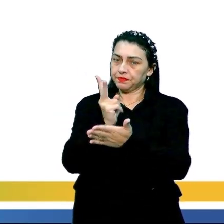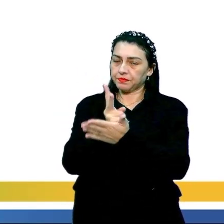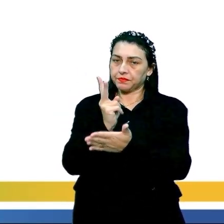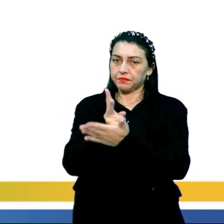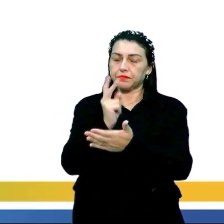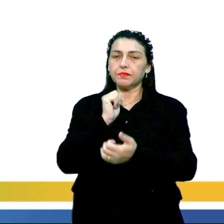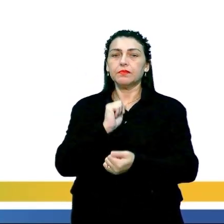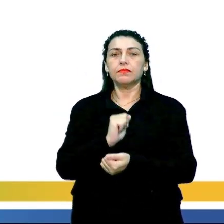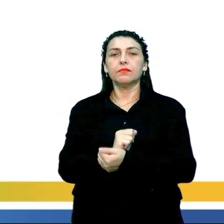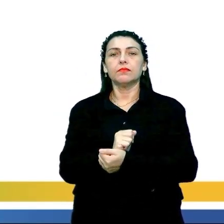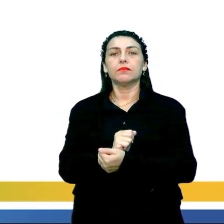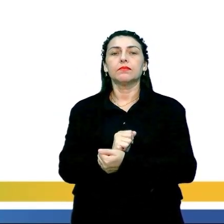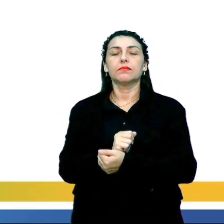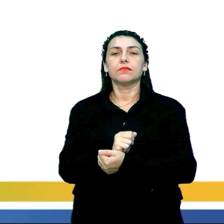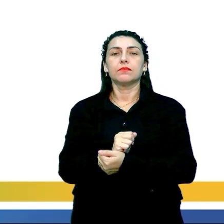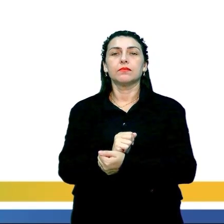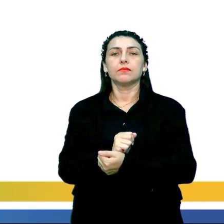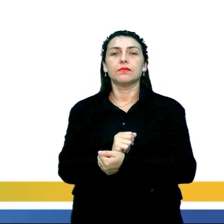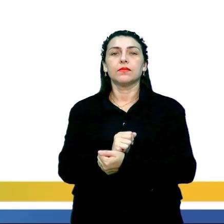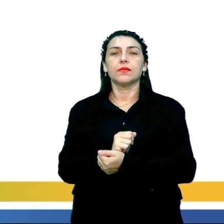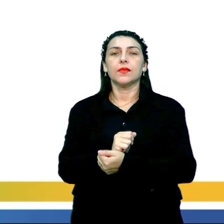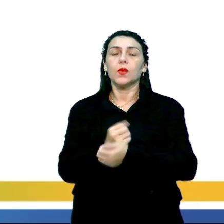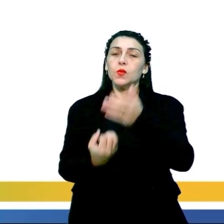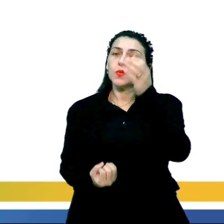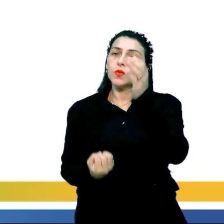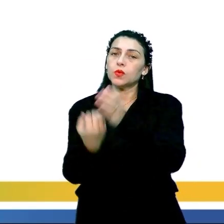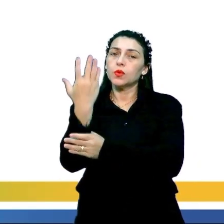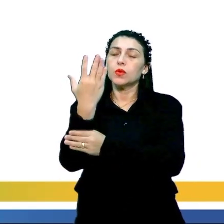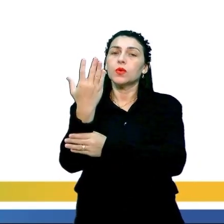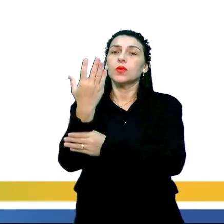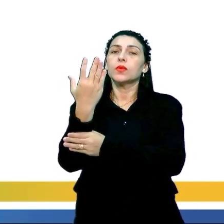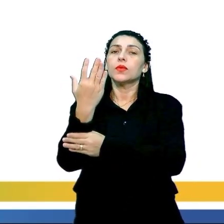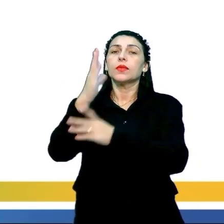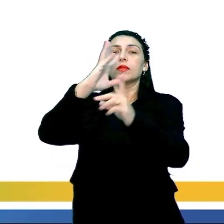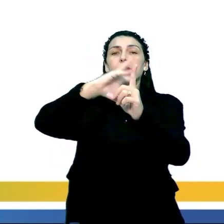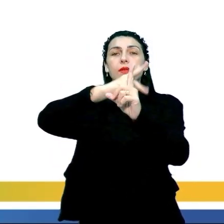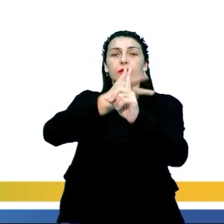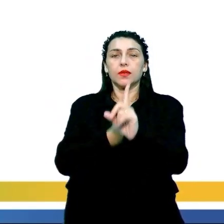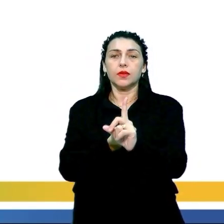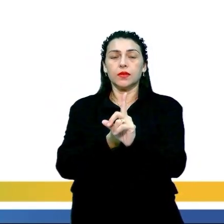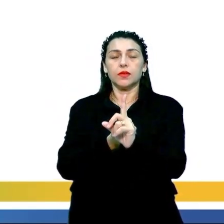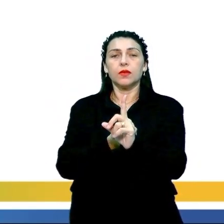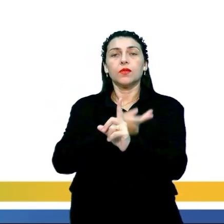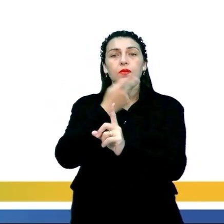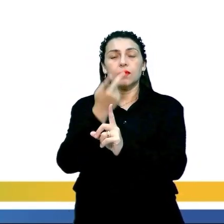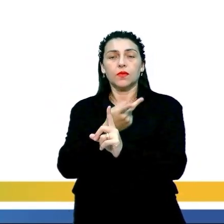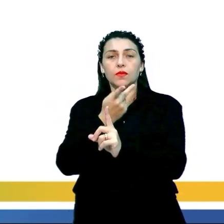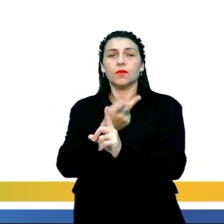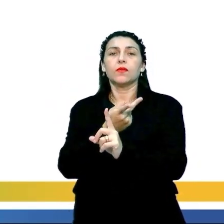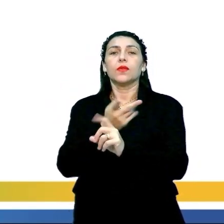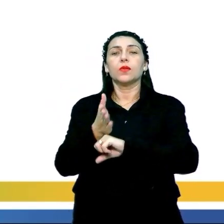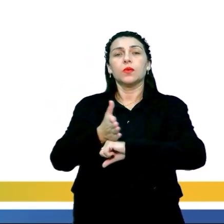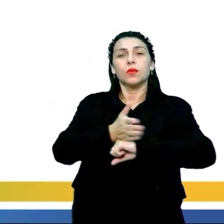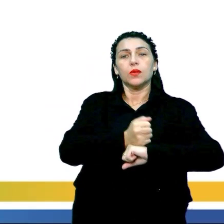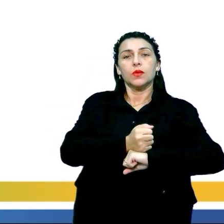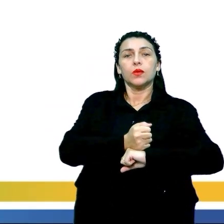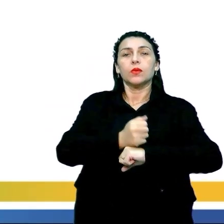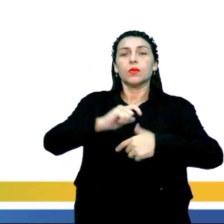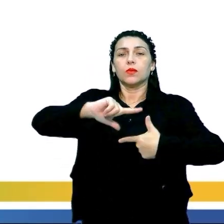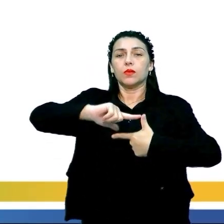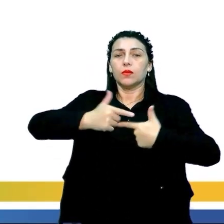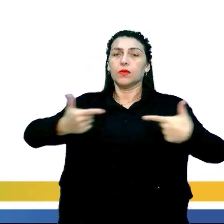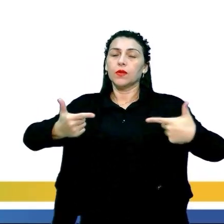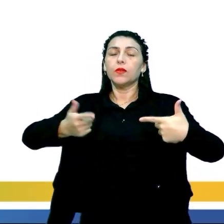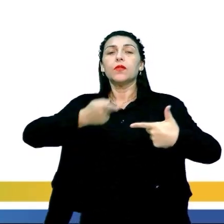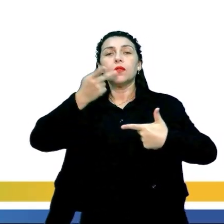consideradas, sempre foi considerada o berço das maiores criações artísticas. Quando eu comentei sobre o pré-modernismo, quando eu falei